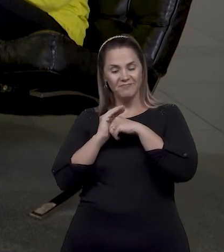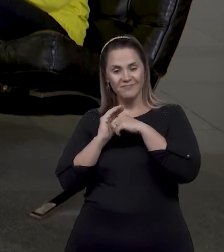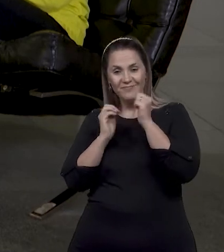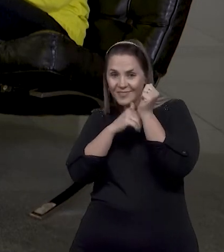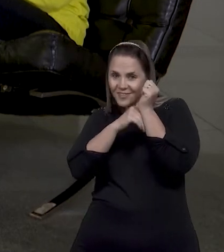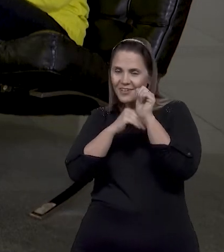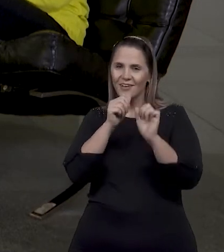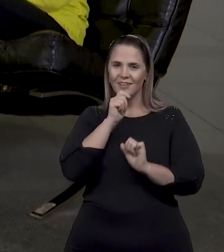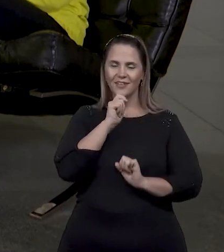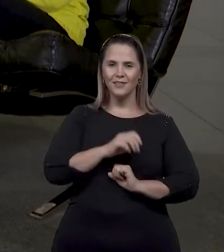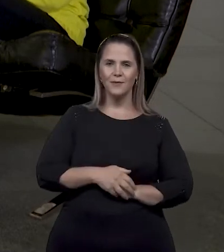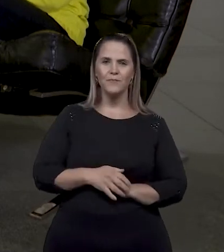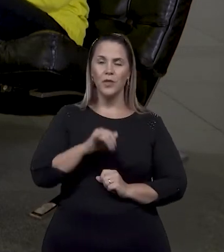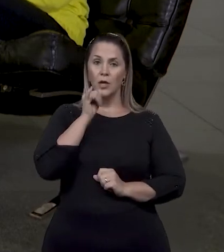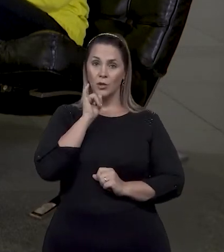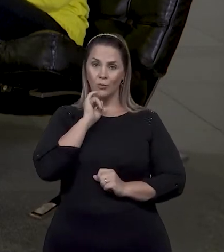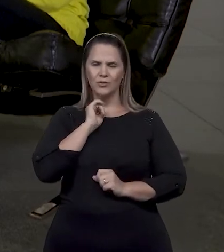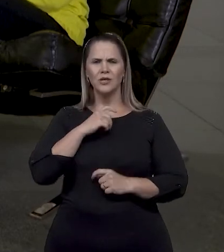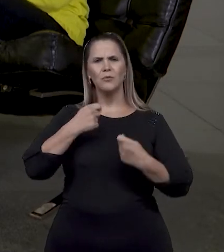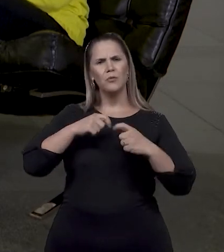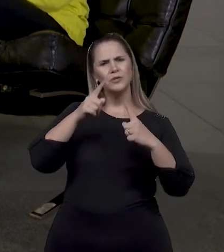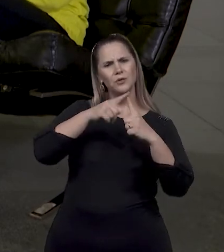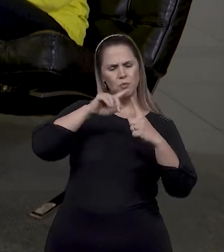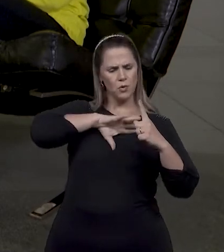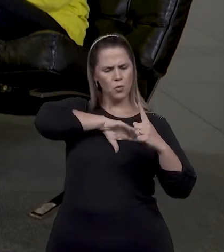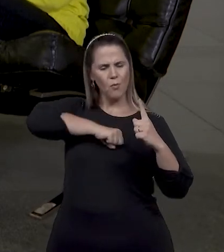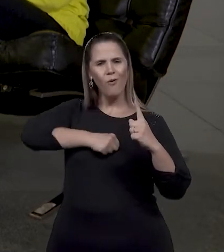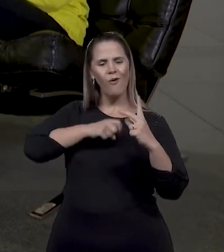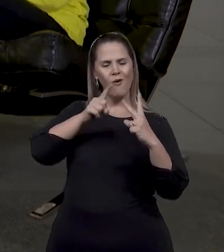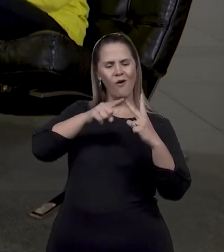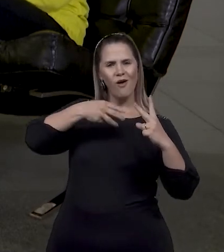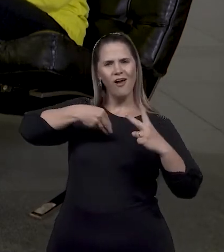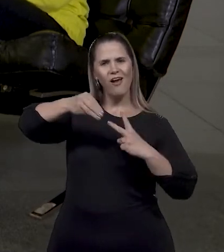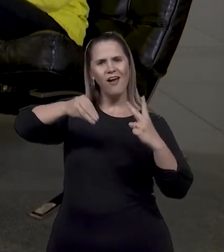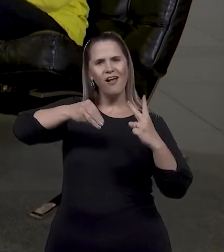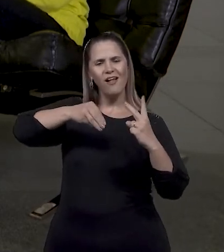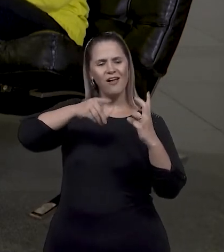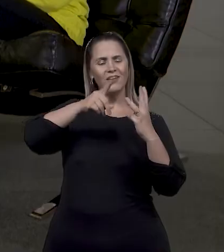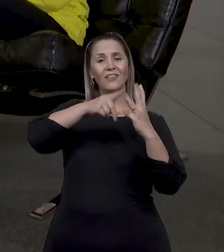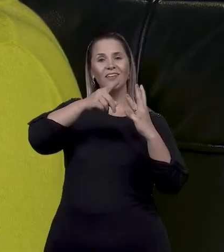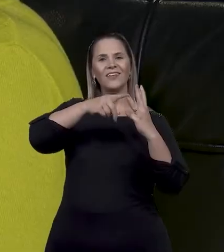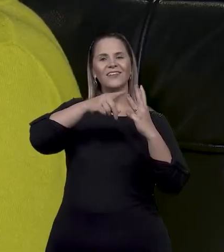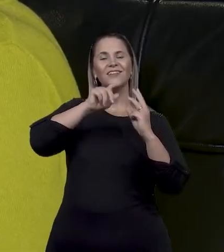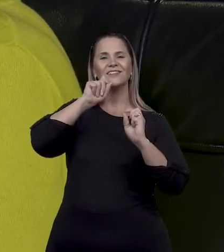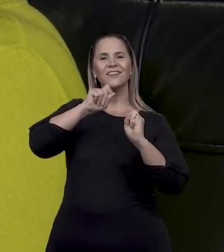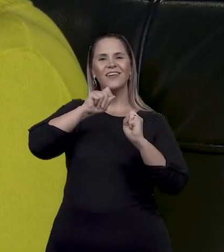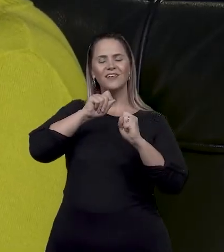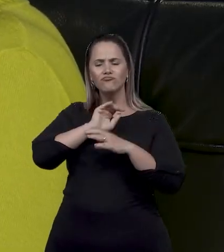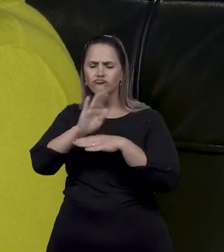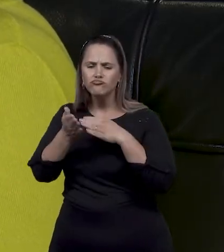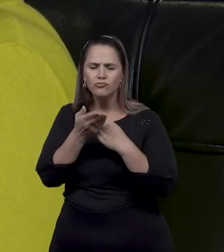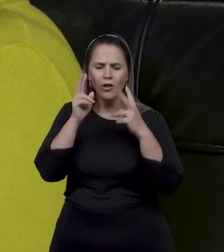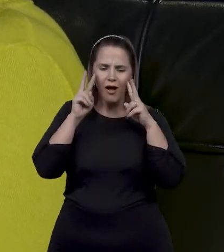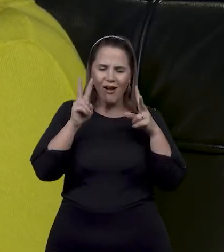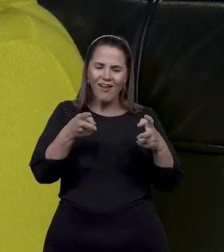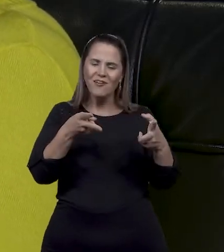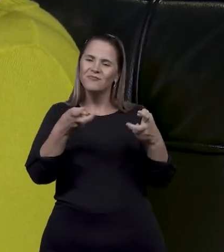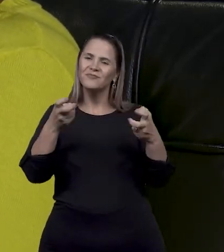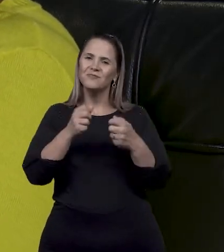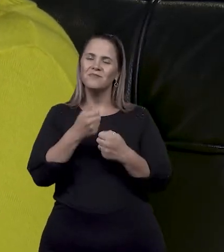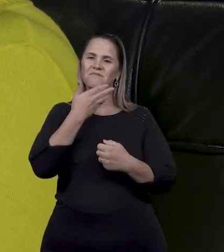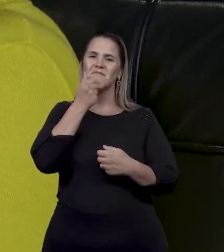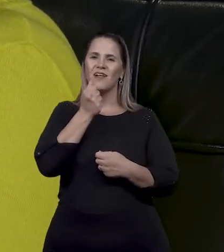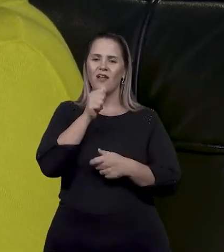feita também pela amorosidade, pela flexibilidade. Como podemos ser mais amorosos em relação às pessoas,